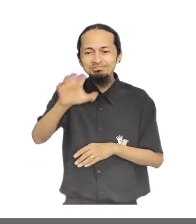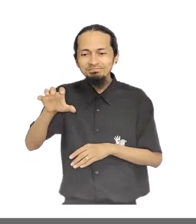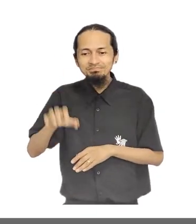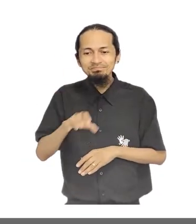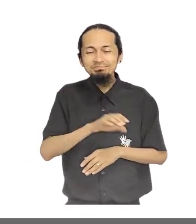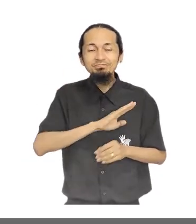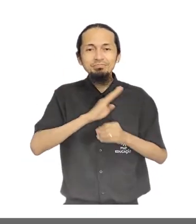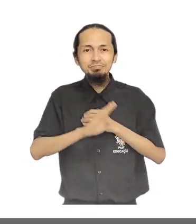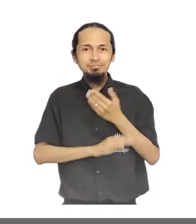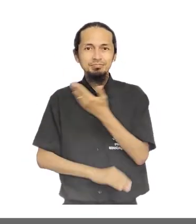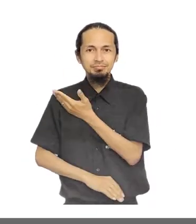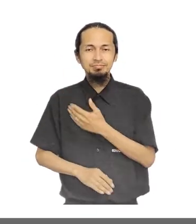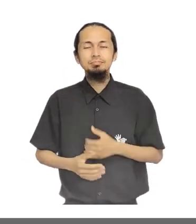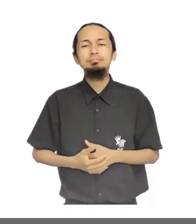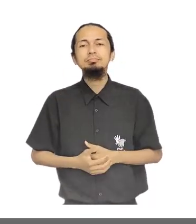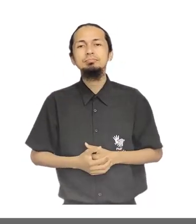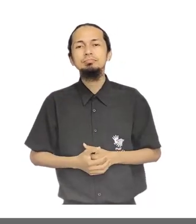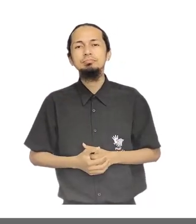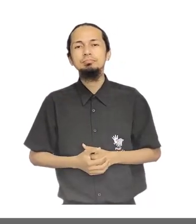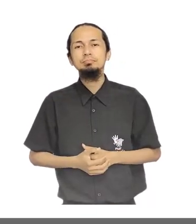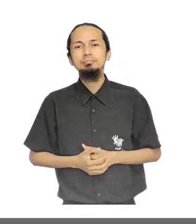de bairro a estas regiões.